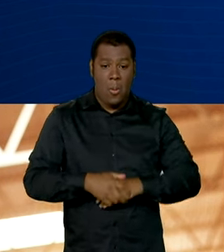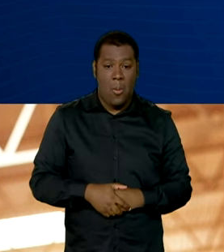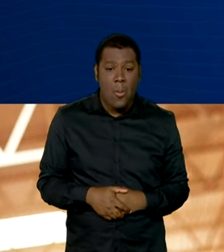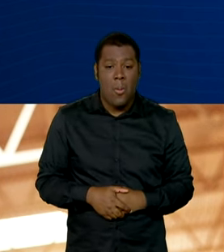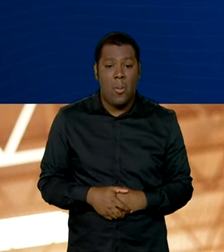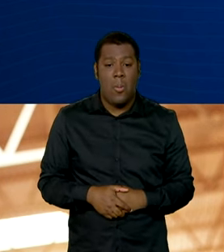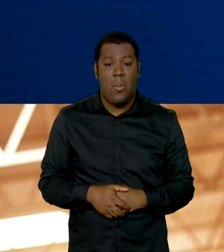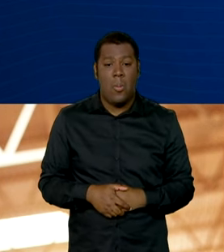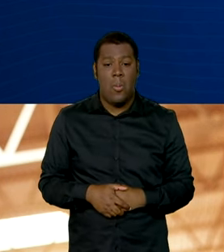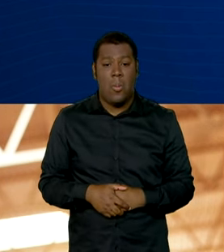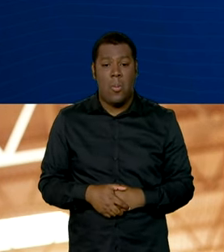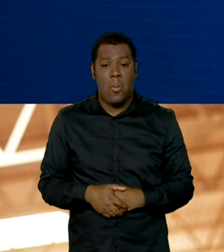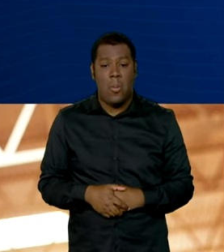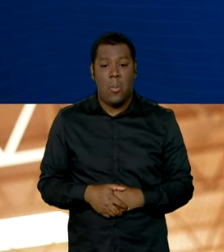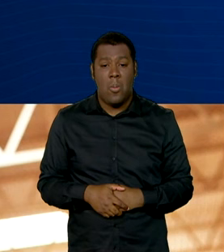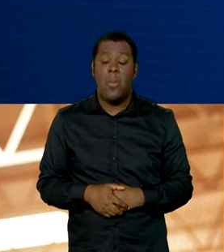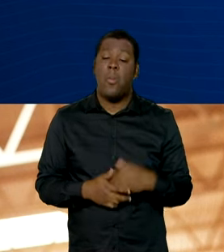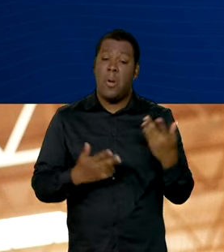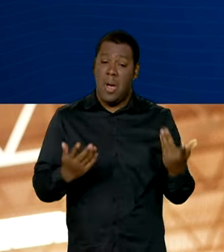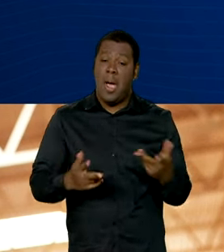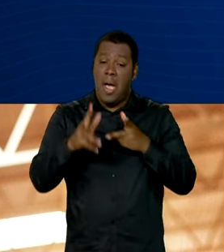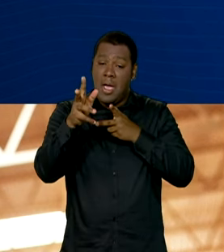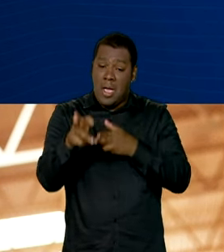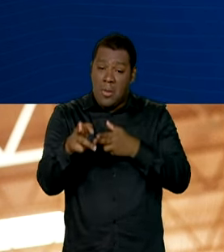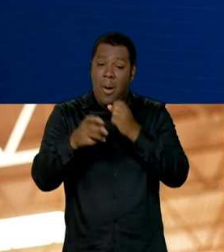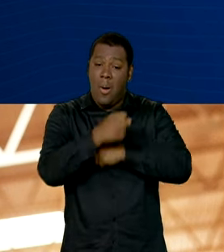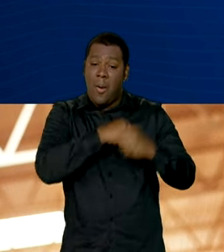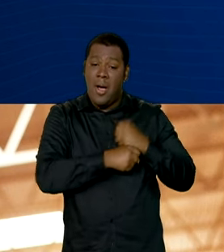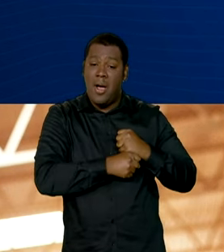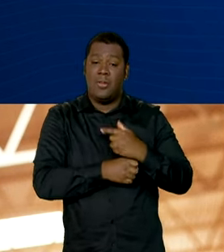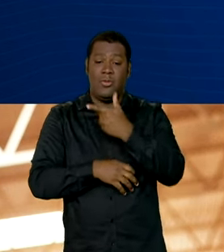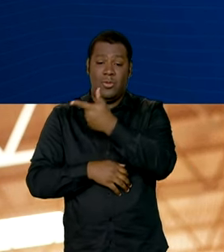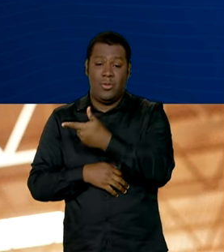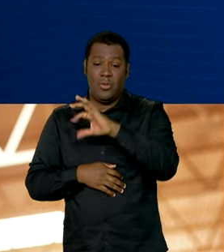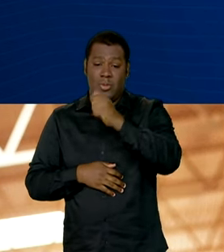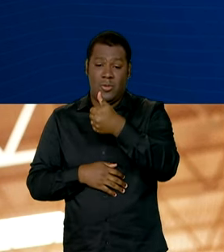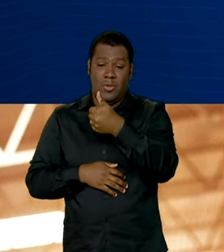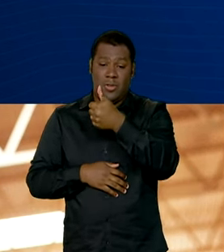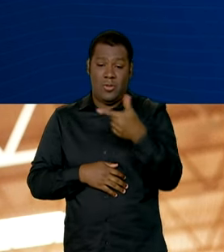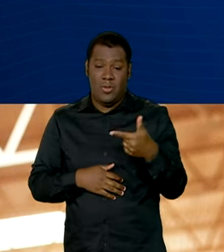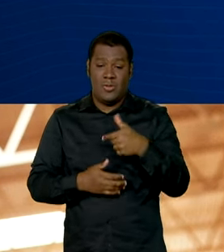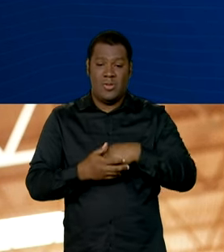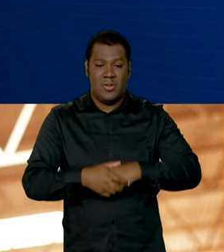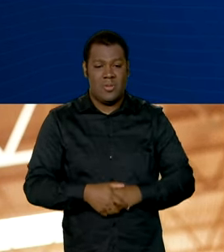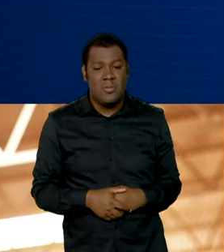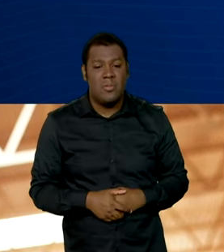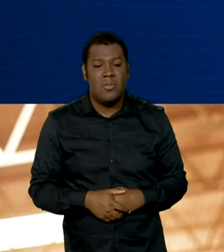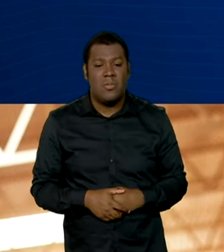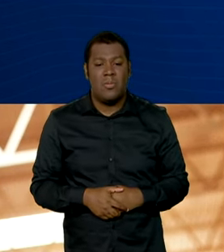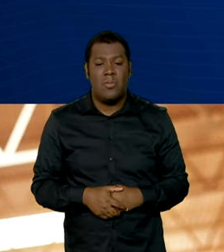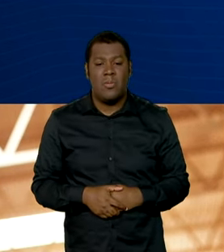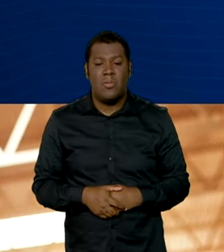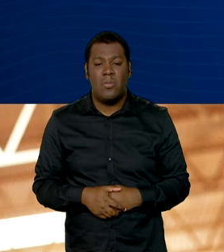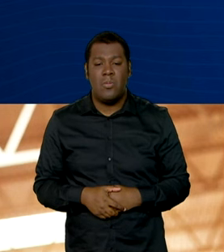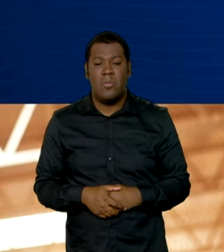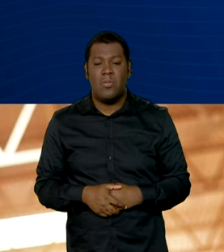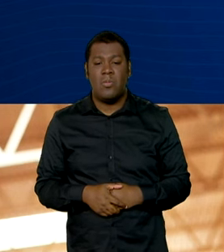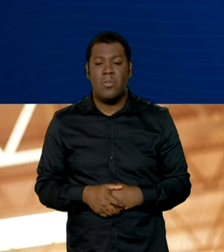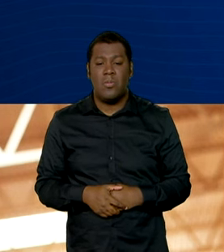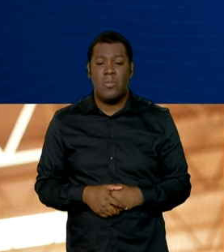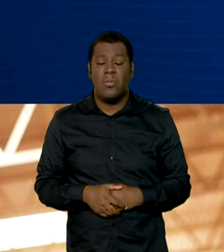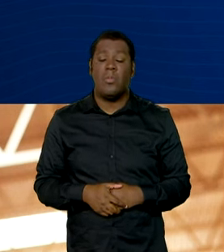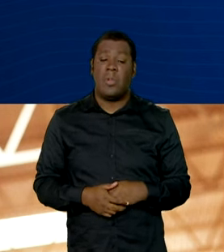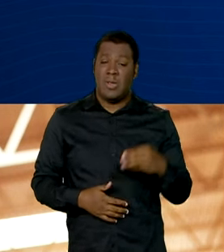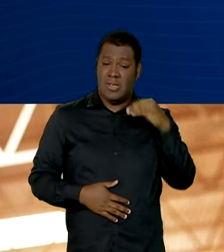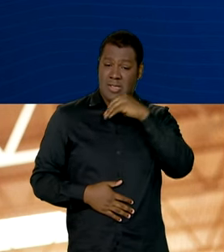e o maior desde 2012, quando começou a série histórica. Já o rendimento médio